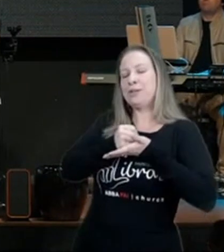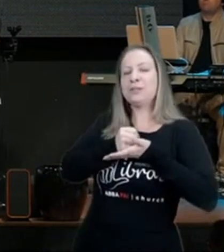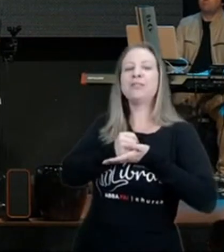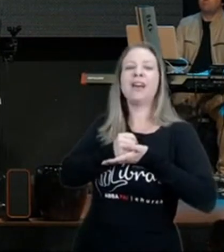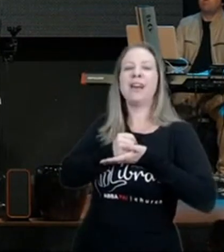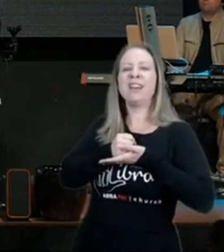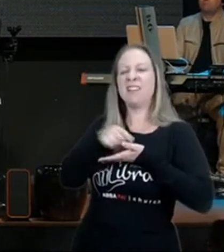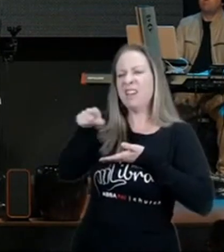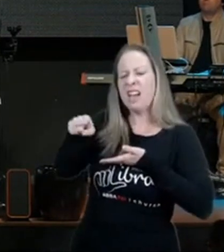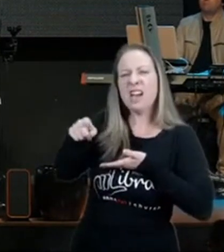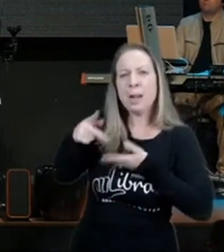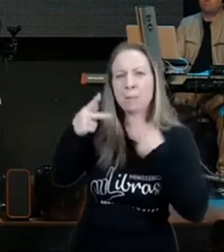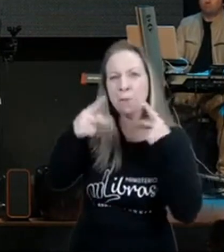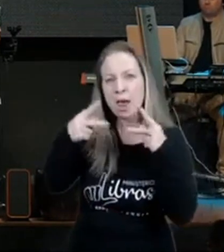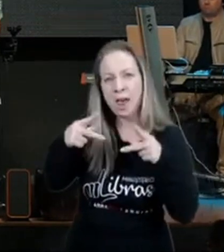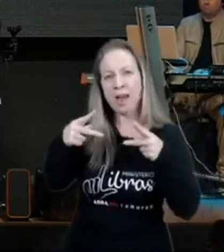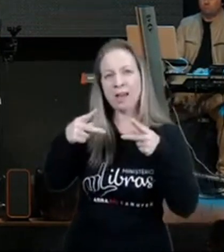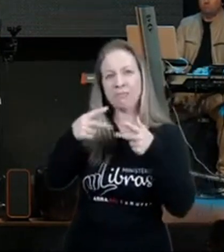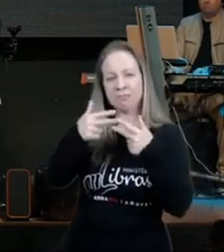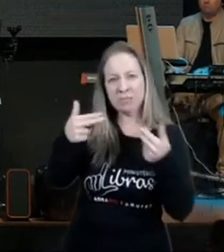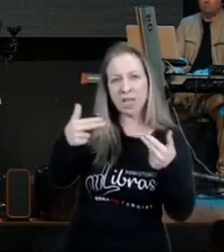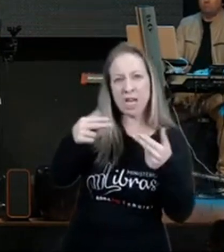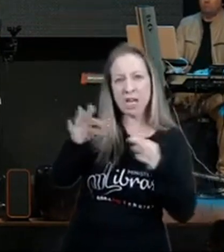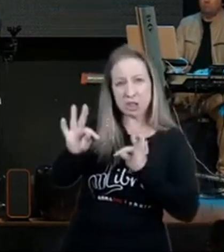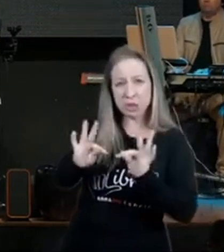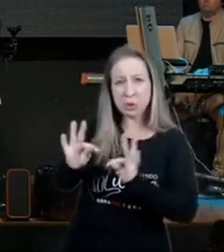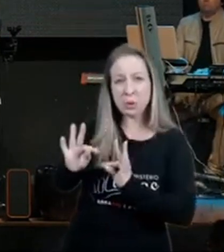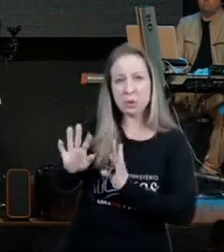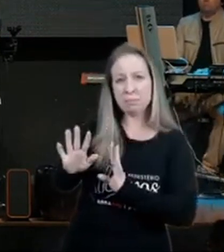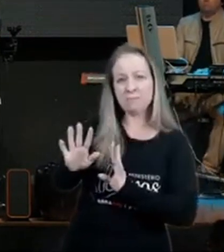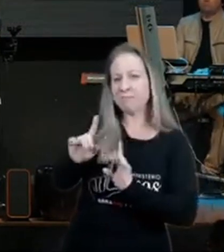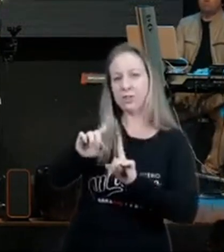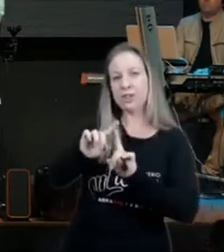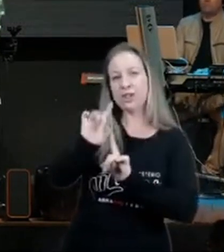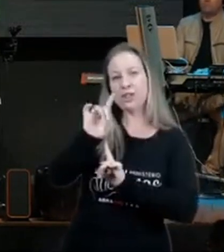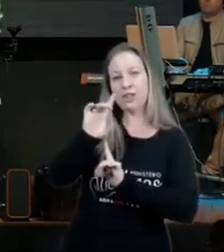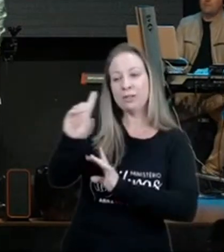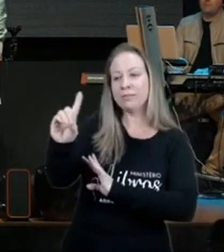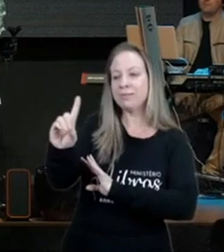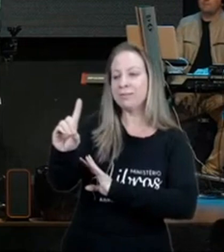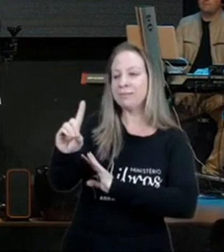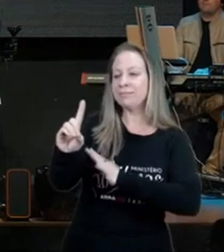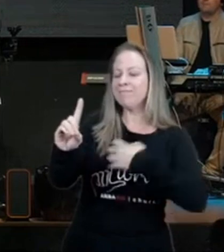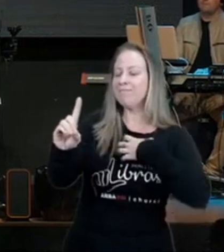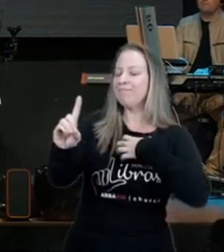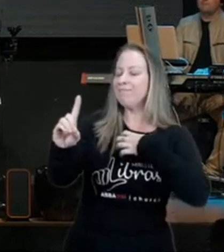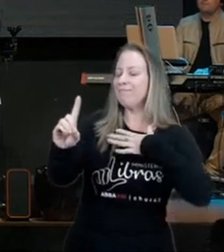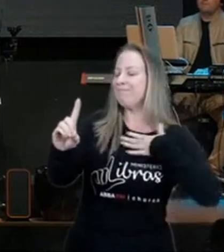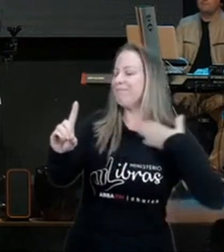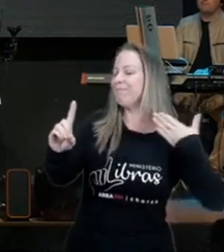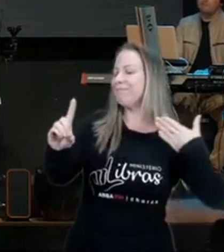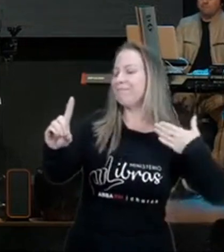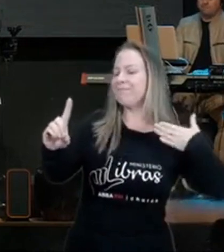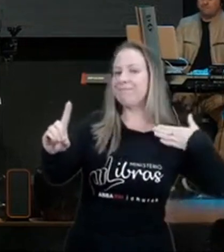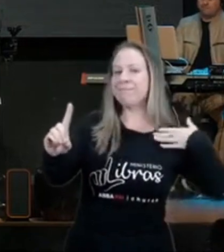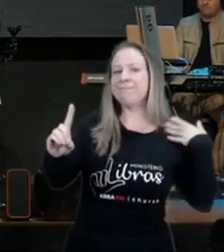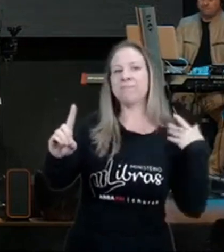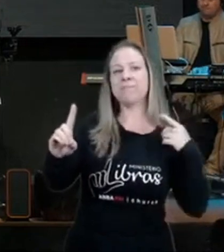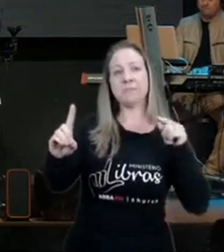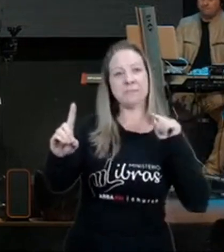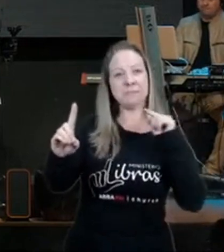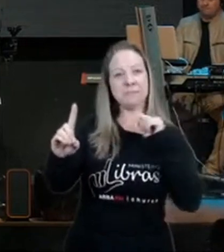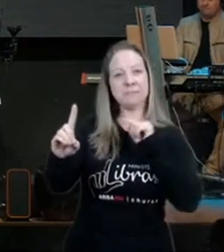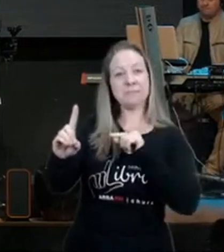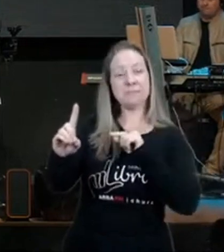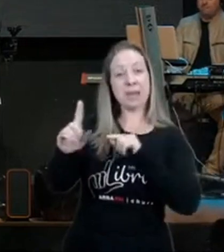o que, pregava o que, não, não sei se pregava, mas a presença dele, trazia alegria, o apóstolo diz que ele foi consolado, com